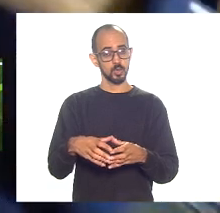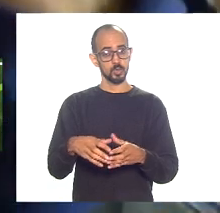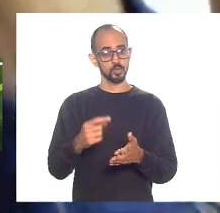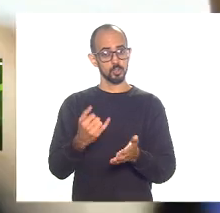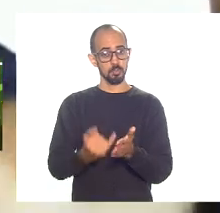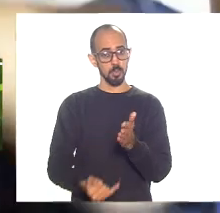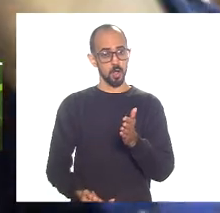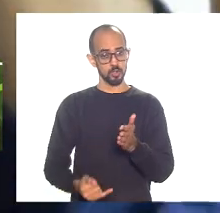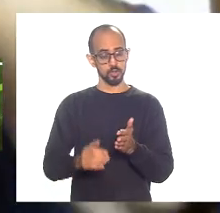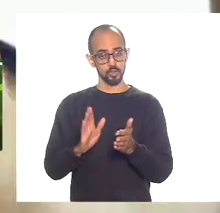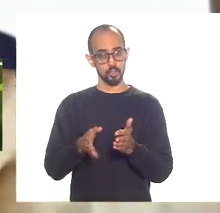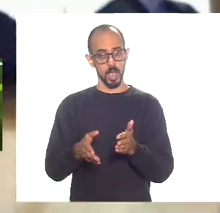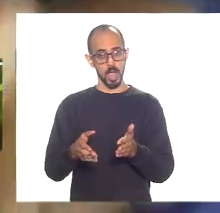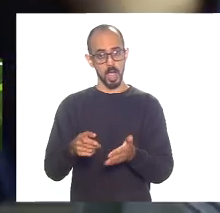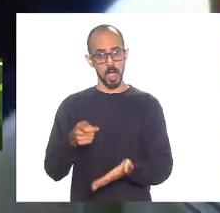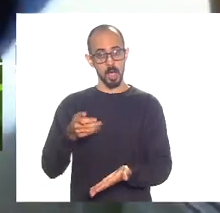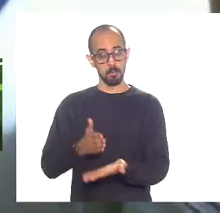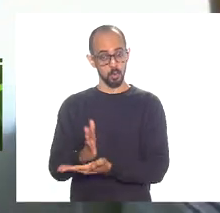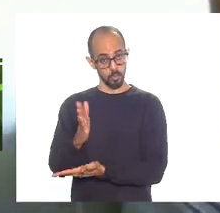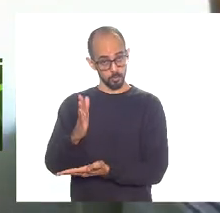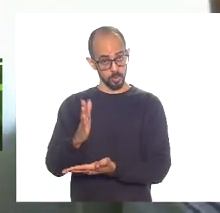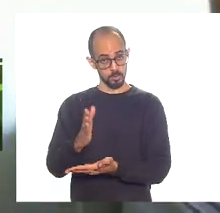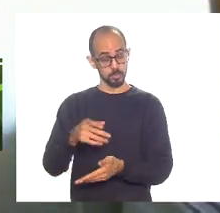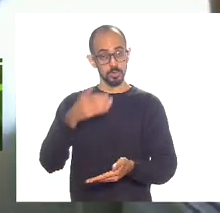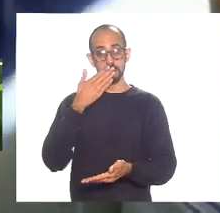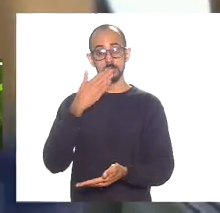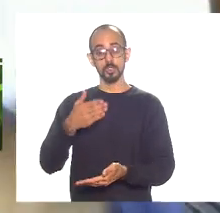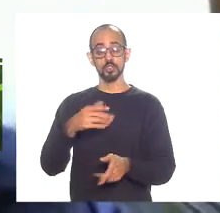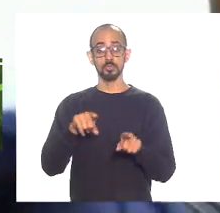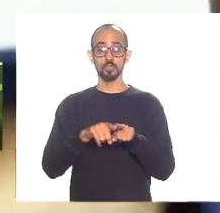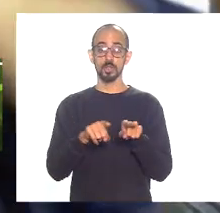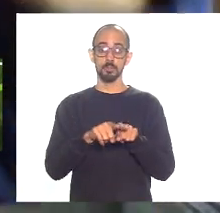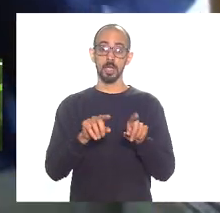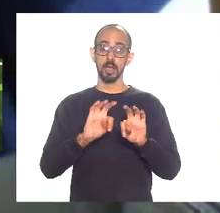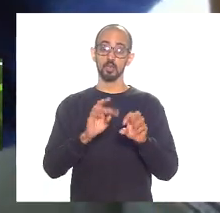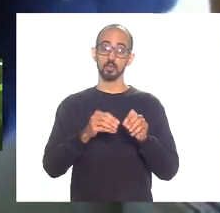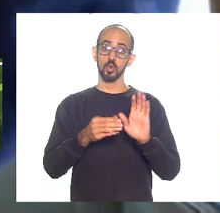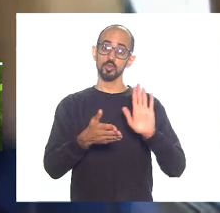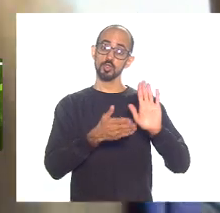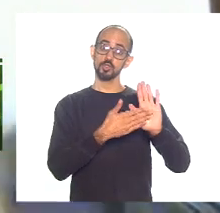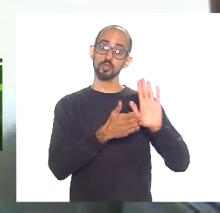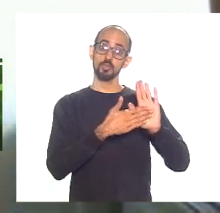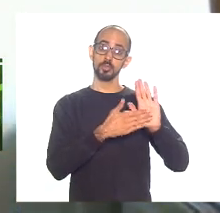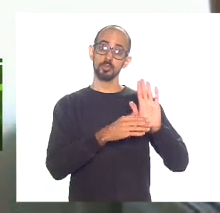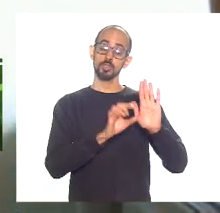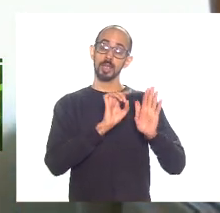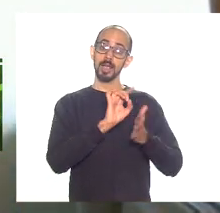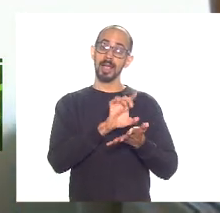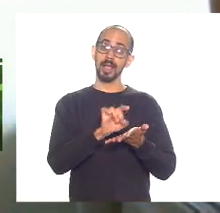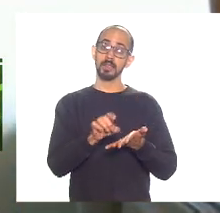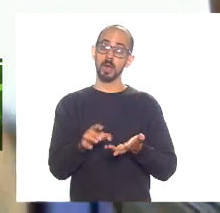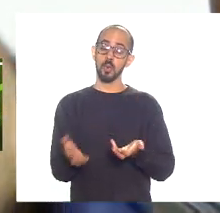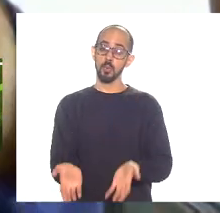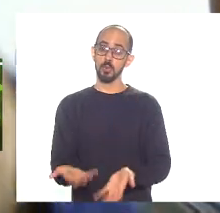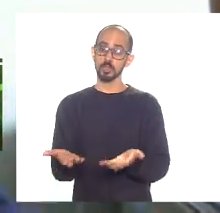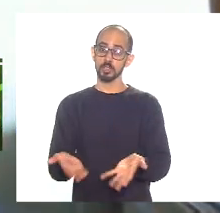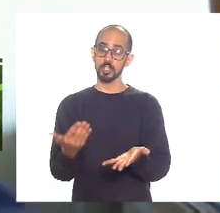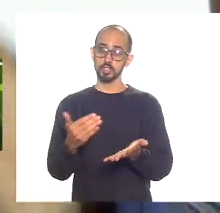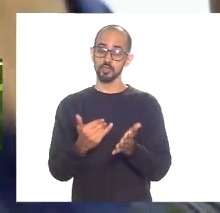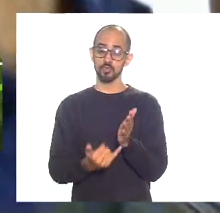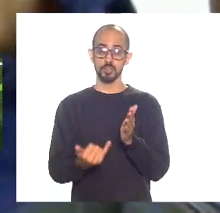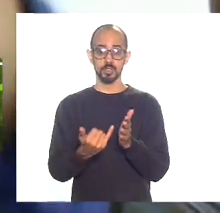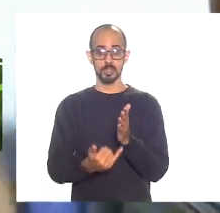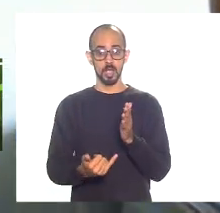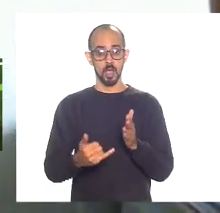requisitamos a Codim todo esse elenco de compromissos de cada benefício fiscal para que quando chegar aqui